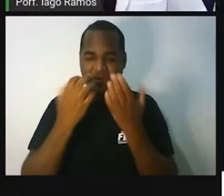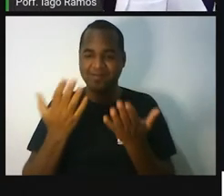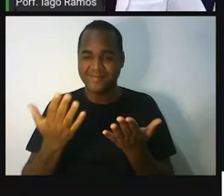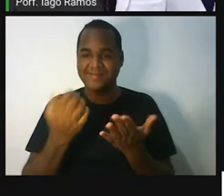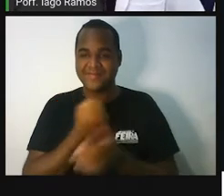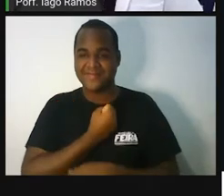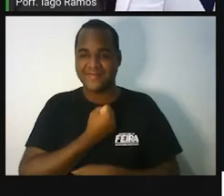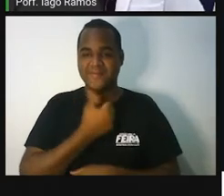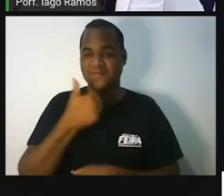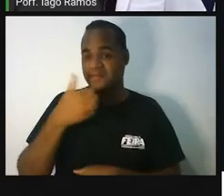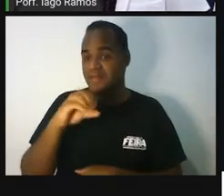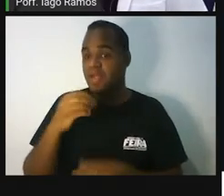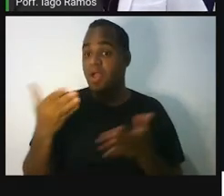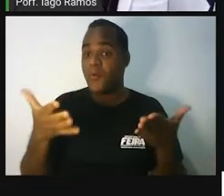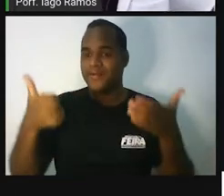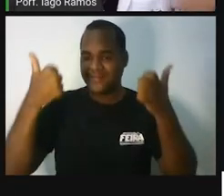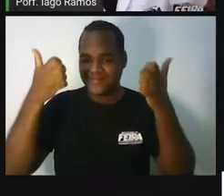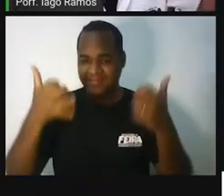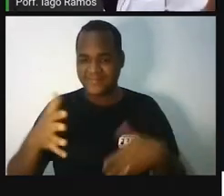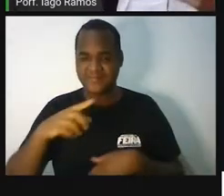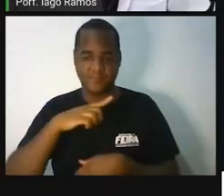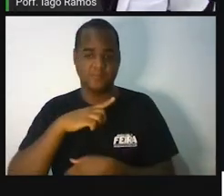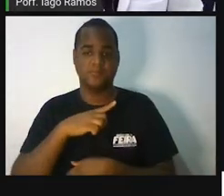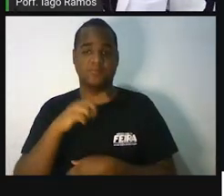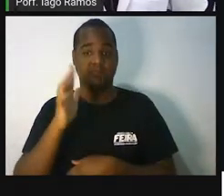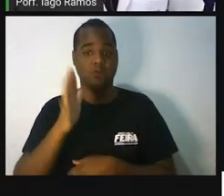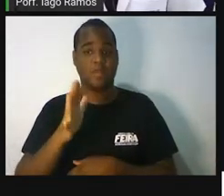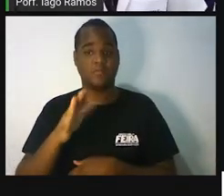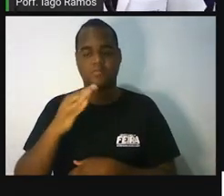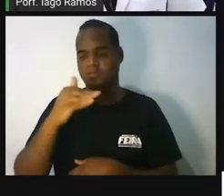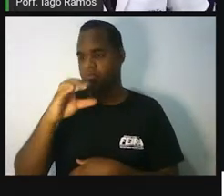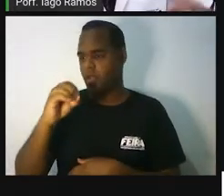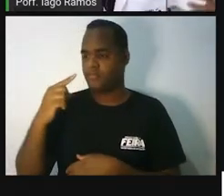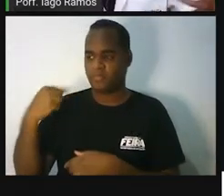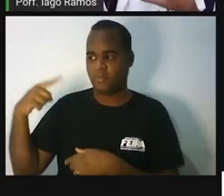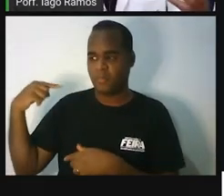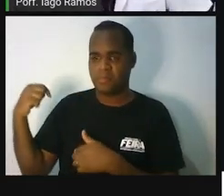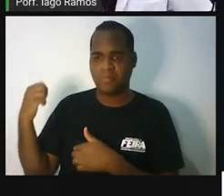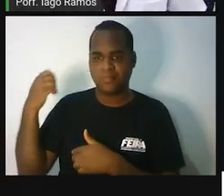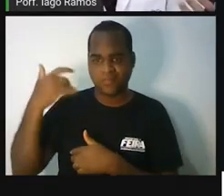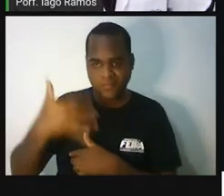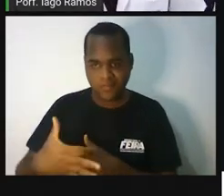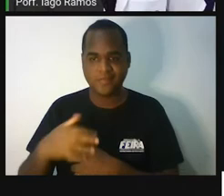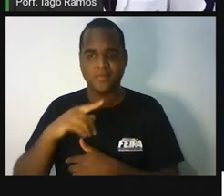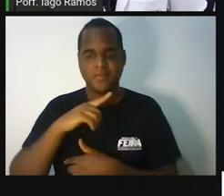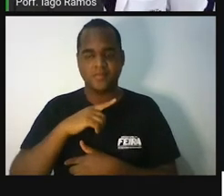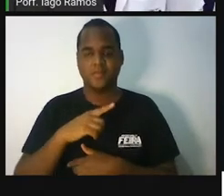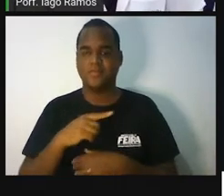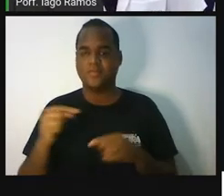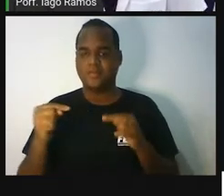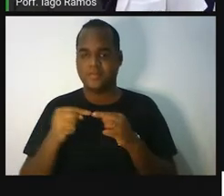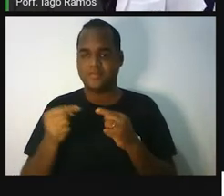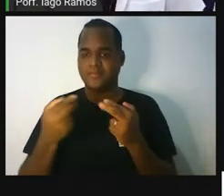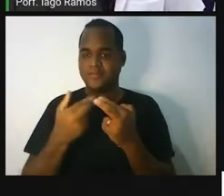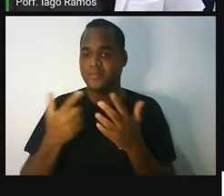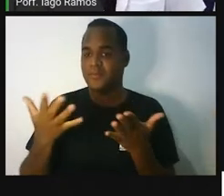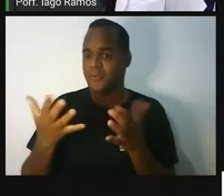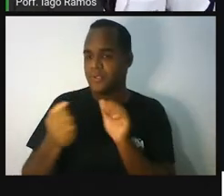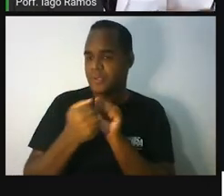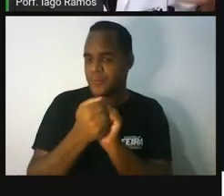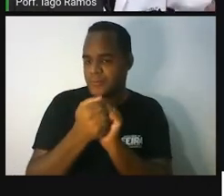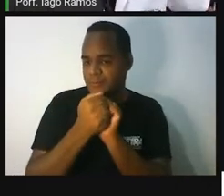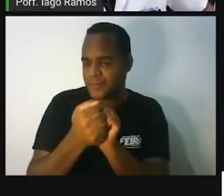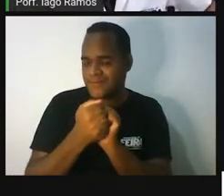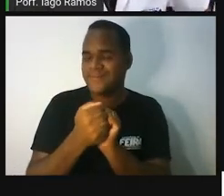já que estamos na décima aula, já tem 10 aulas aí que a gente está aqui, um na companhia do